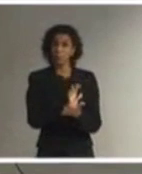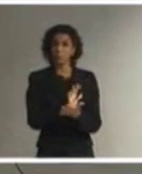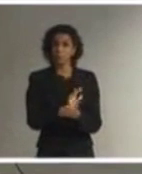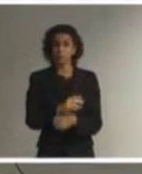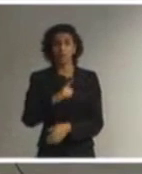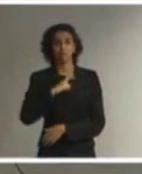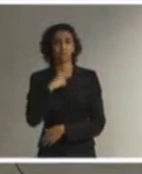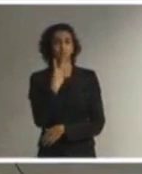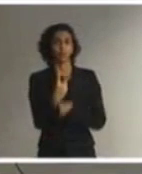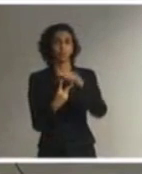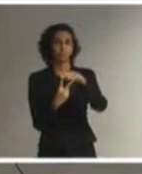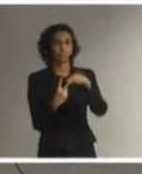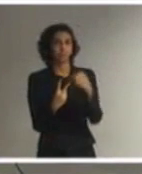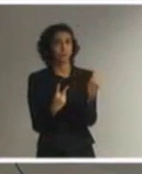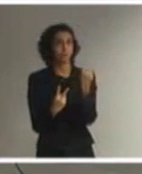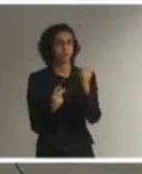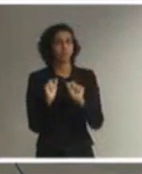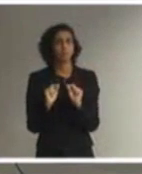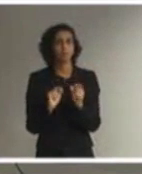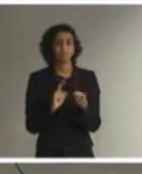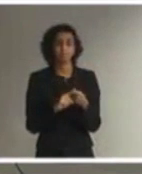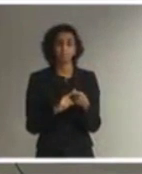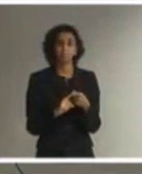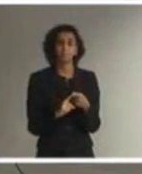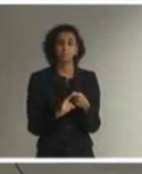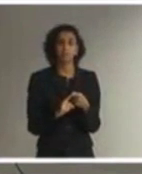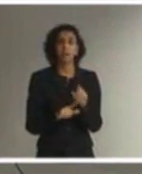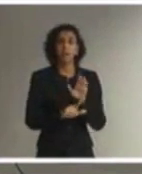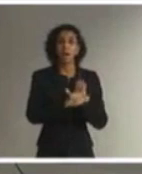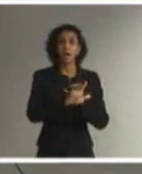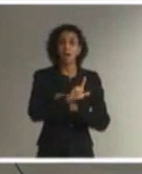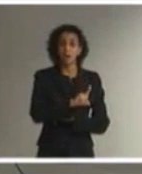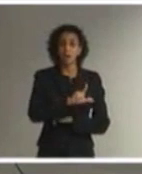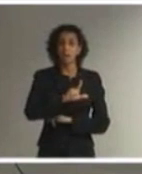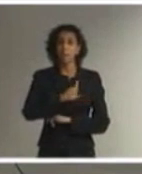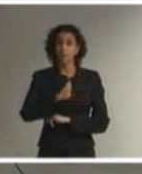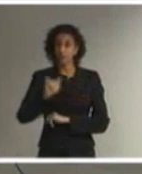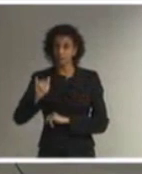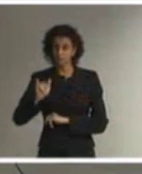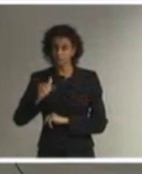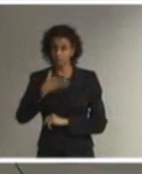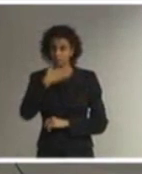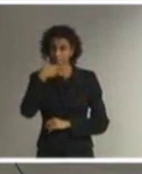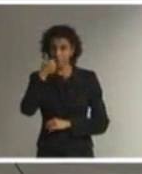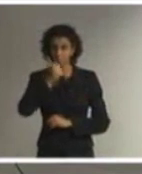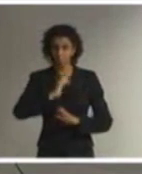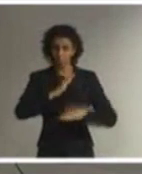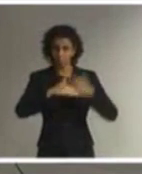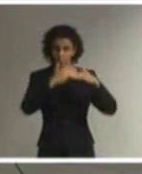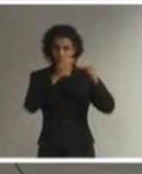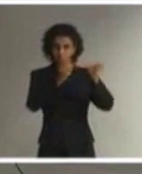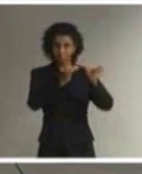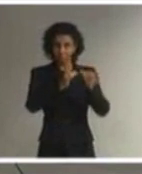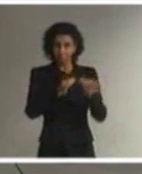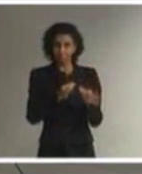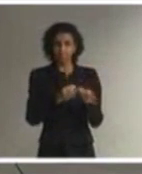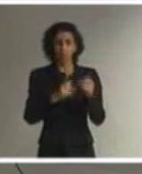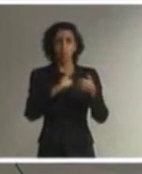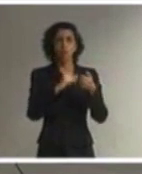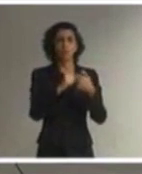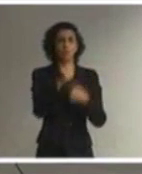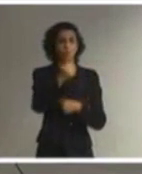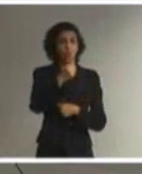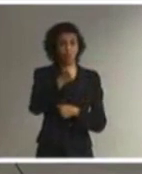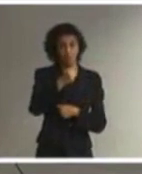importantes um que foi aperfeiçoado pela lei brasileira da inclusão que aperfeiçoou o artigo